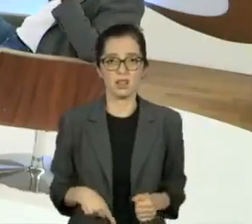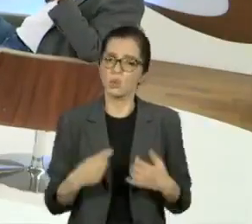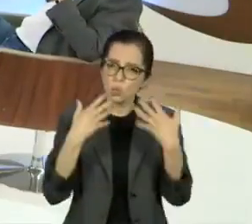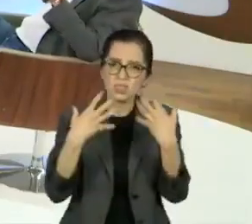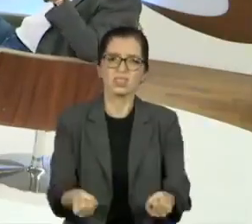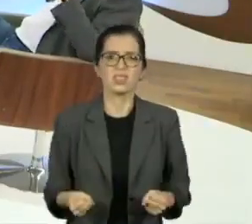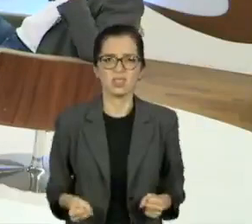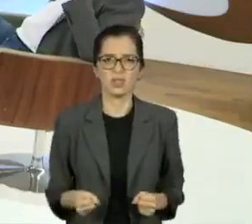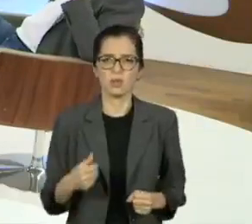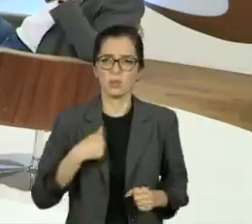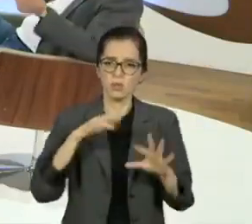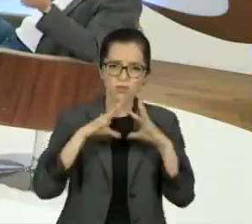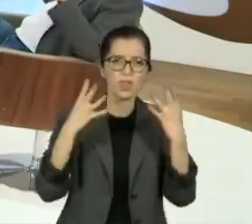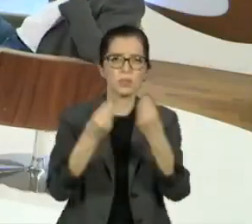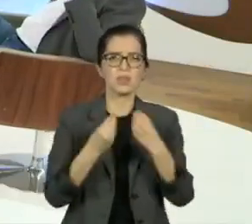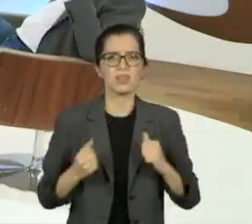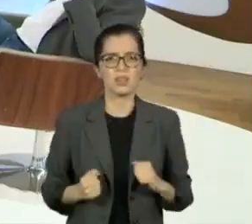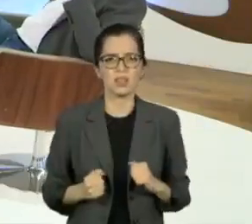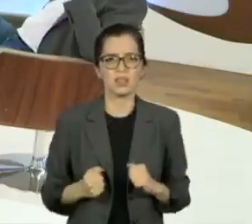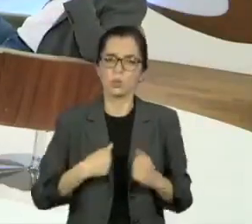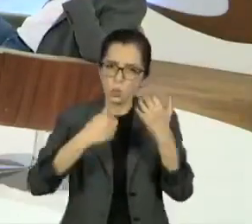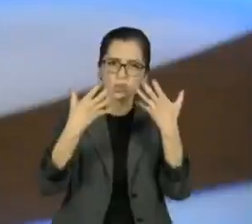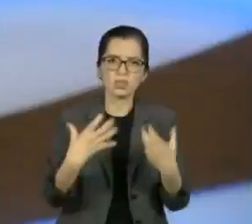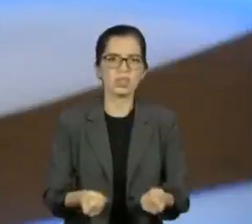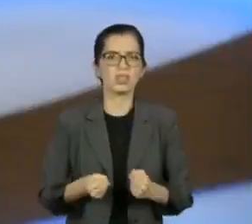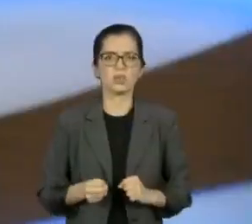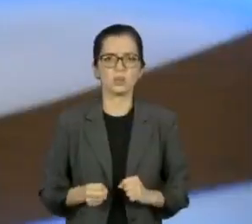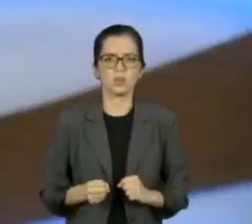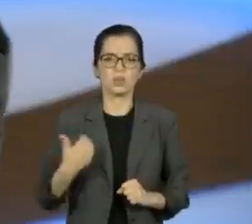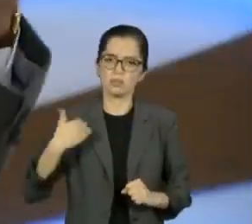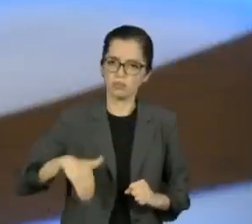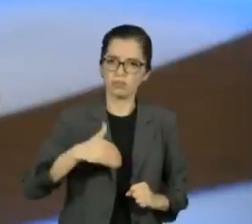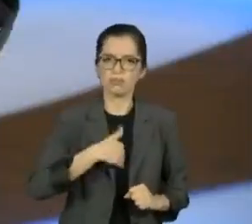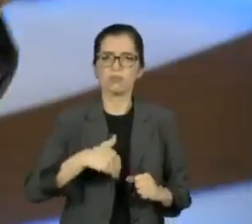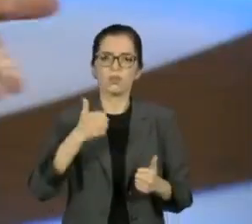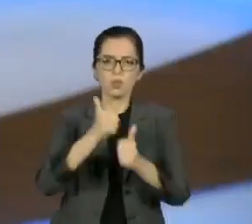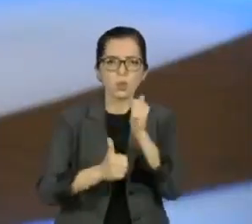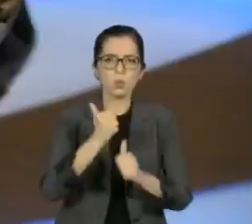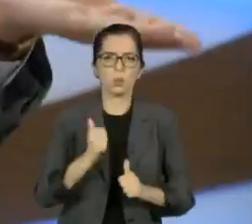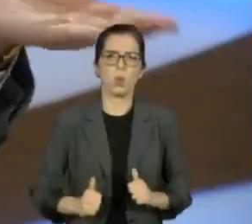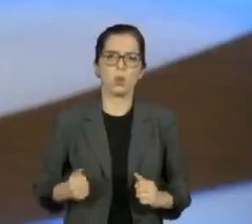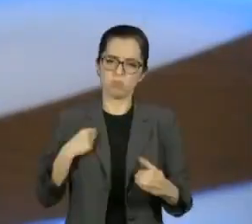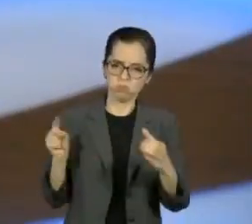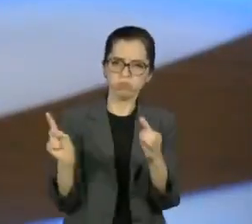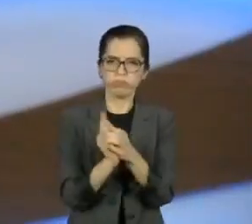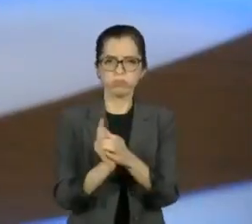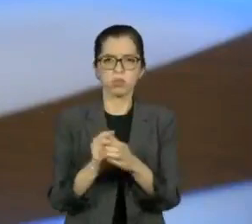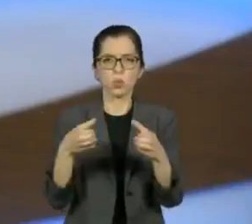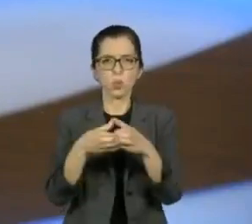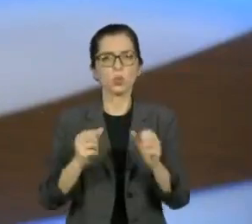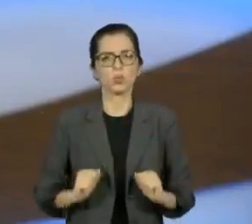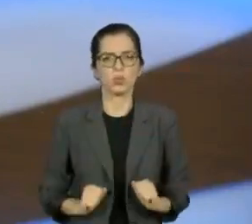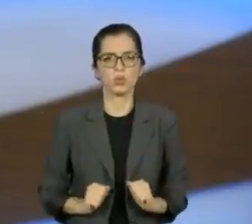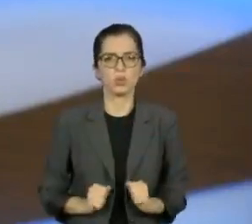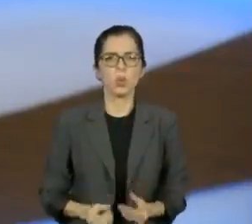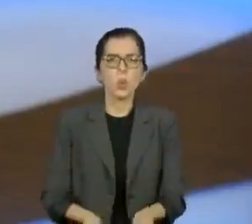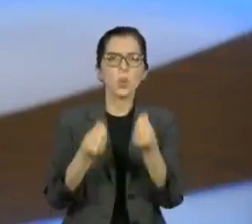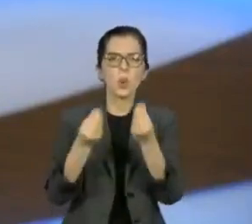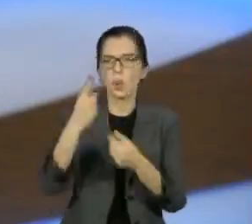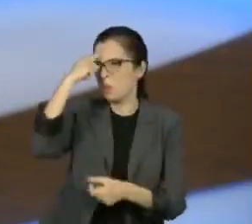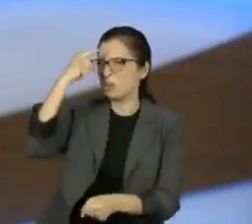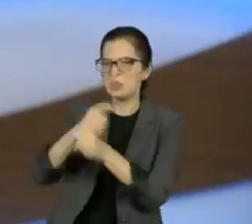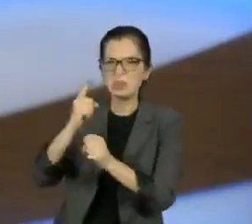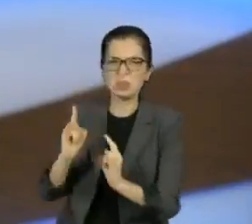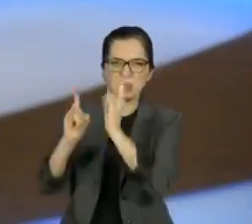vida, que era os filetos, a família é fileto. Então, o que eu vou fazer com o boçal? Com quem